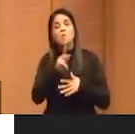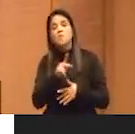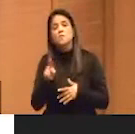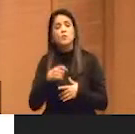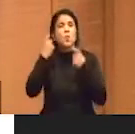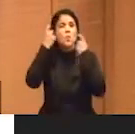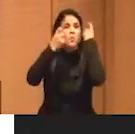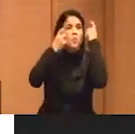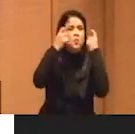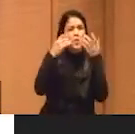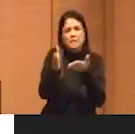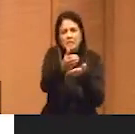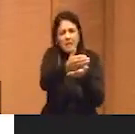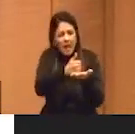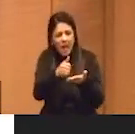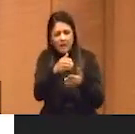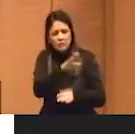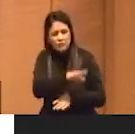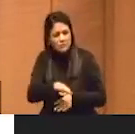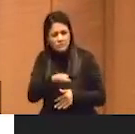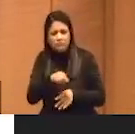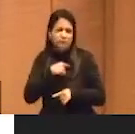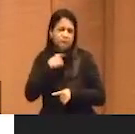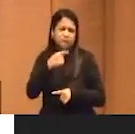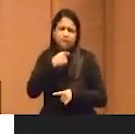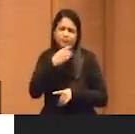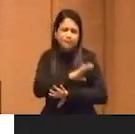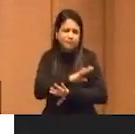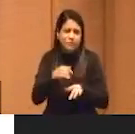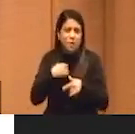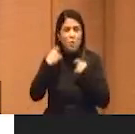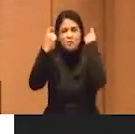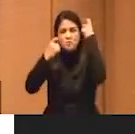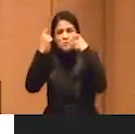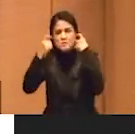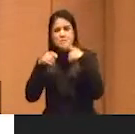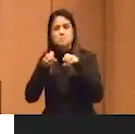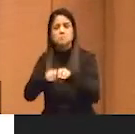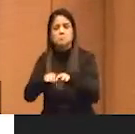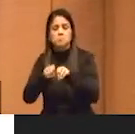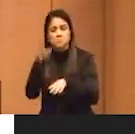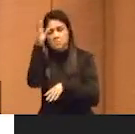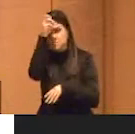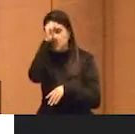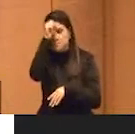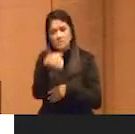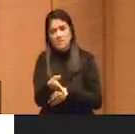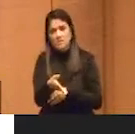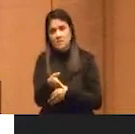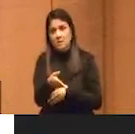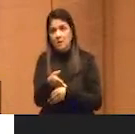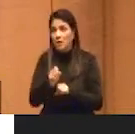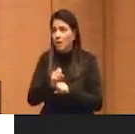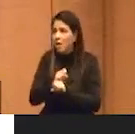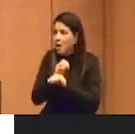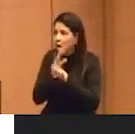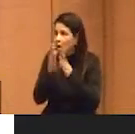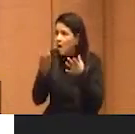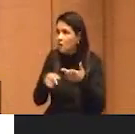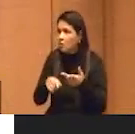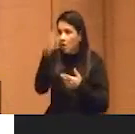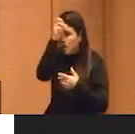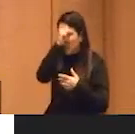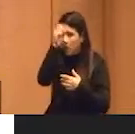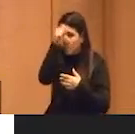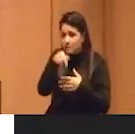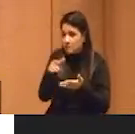me preocupar com os dados das crianças no momento que eu preciso me preocupar com a aprendizagem? Eu digo, claro, porque é parte da aprendizagem